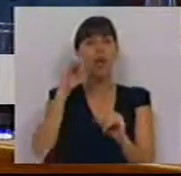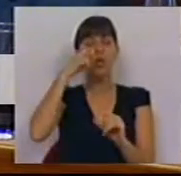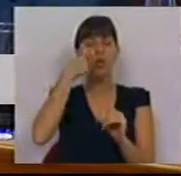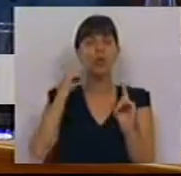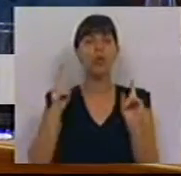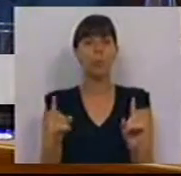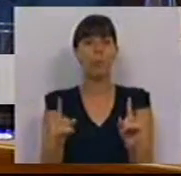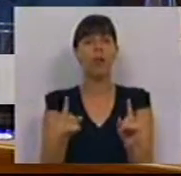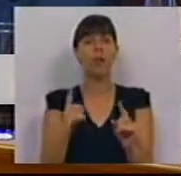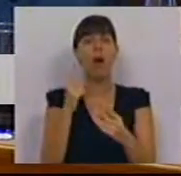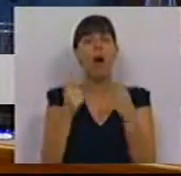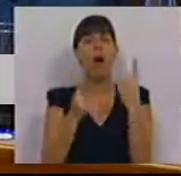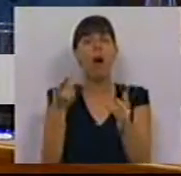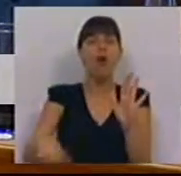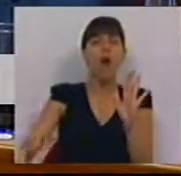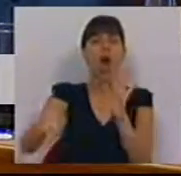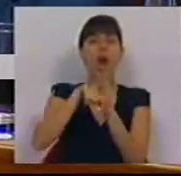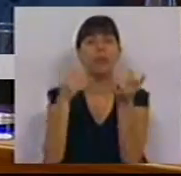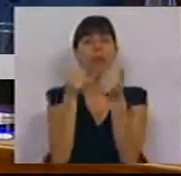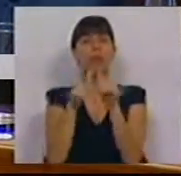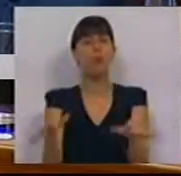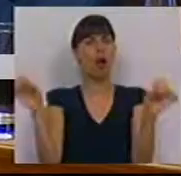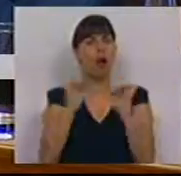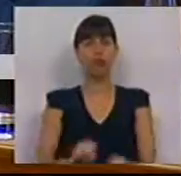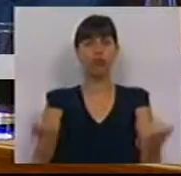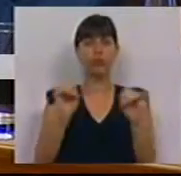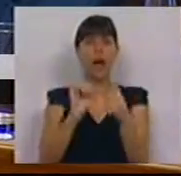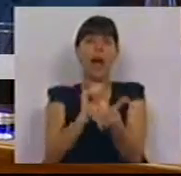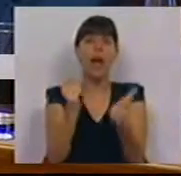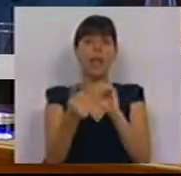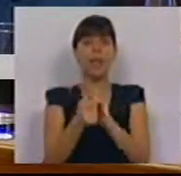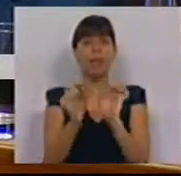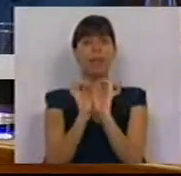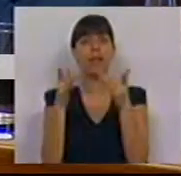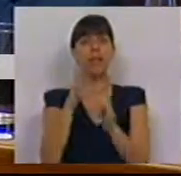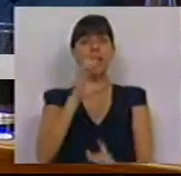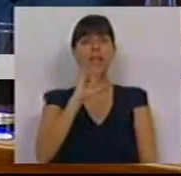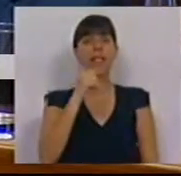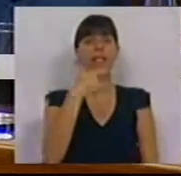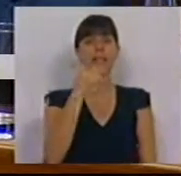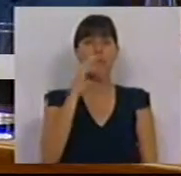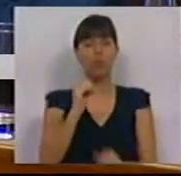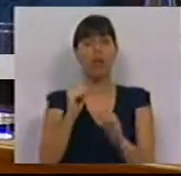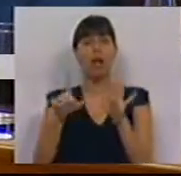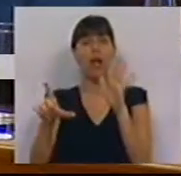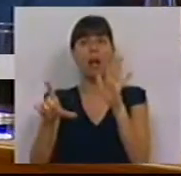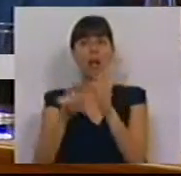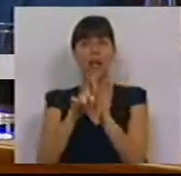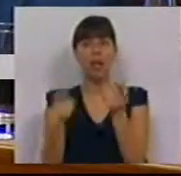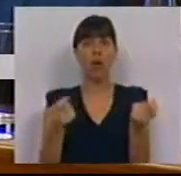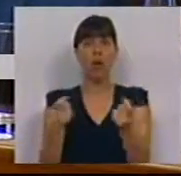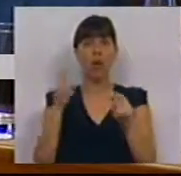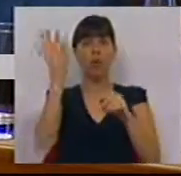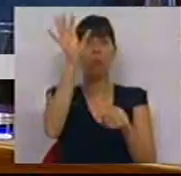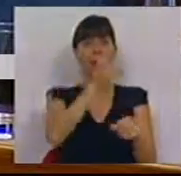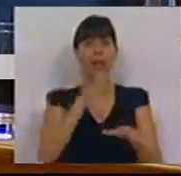suspeita de que tivesse ocorrido sabotagem informática na adaptação da plataforma Sítios à Lei de Organização do Sistema